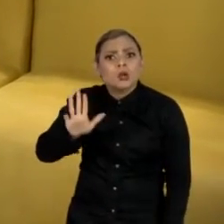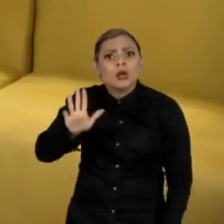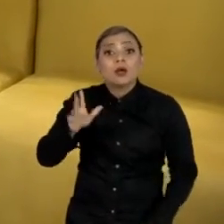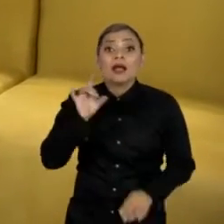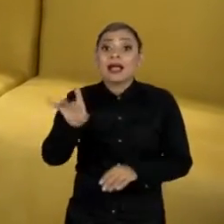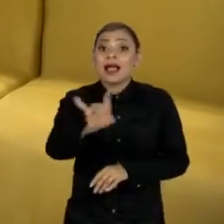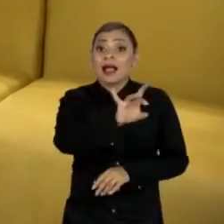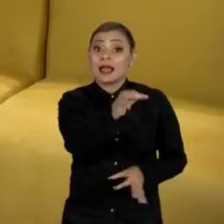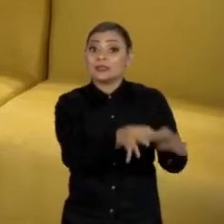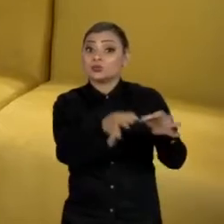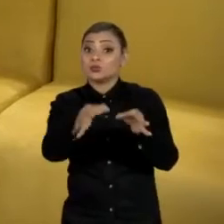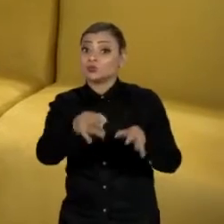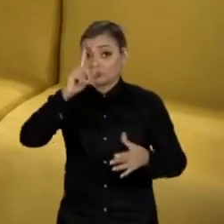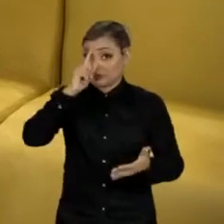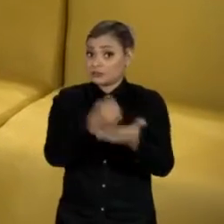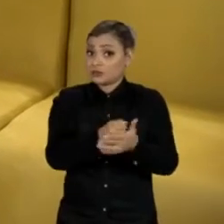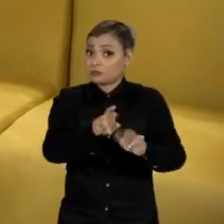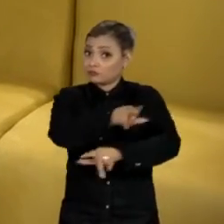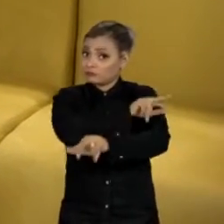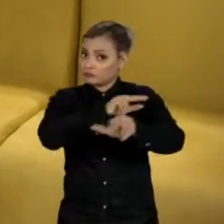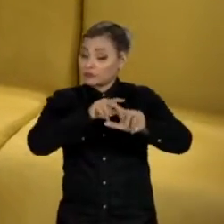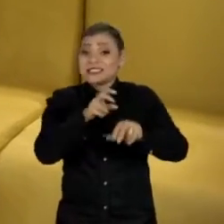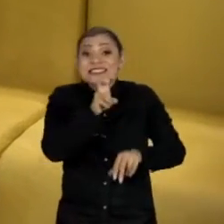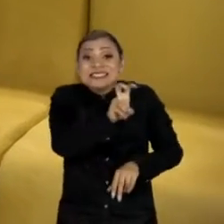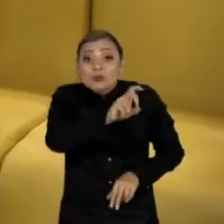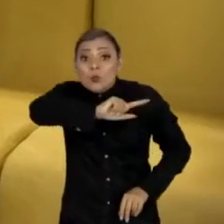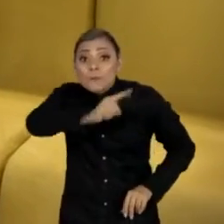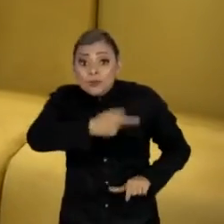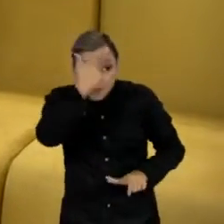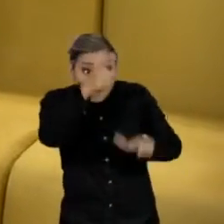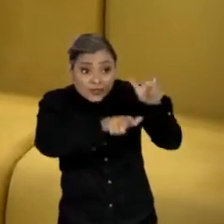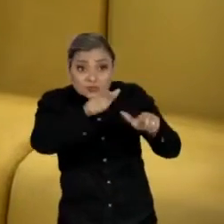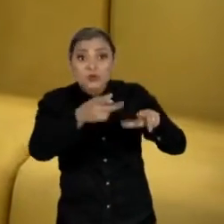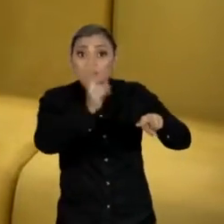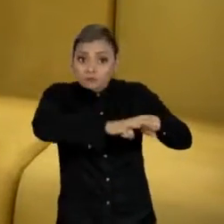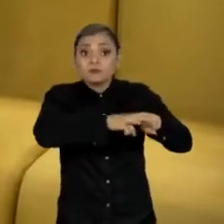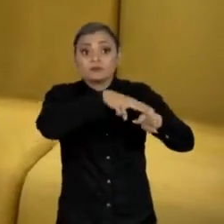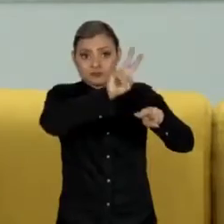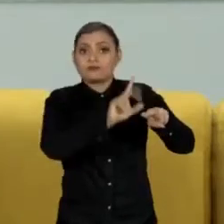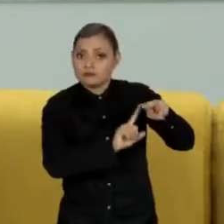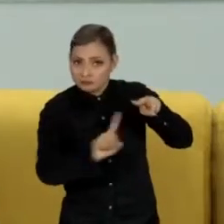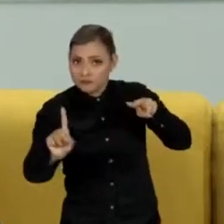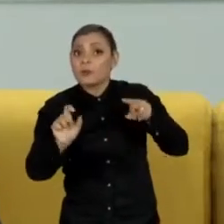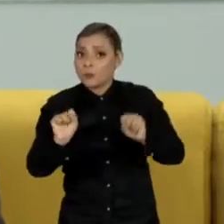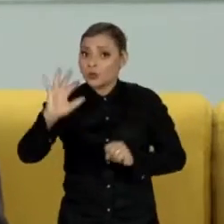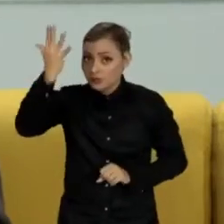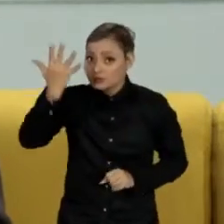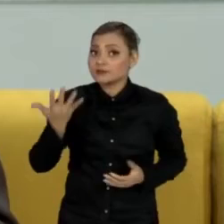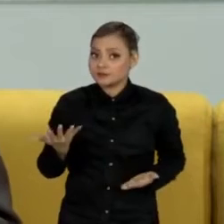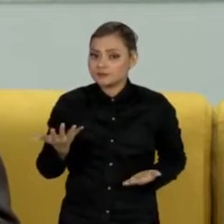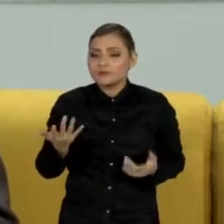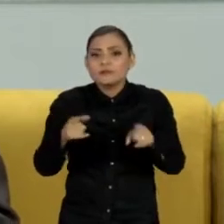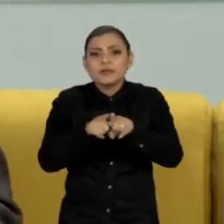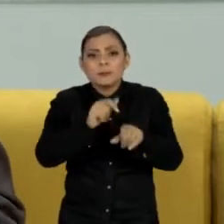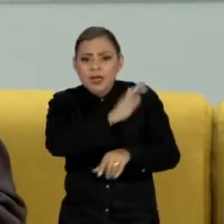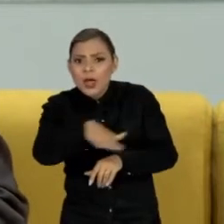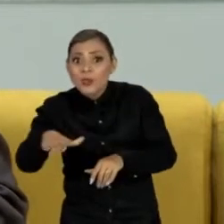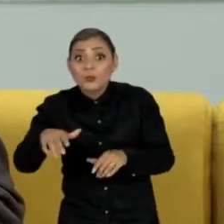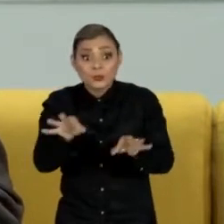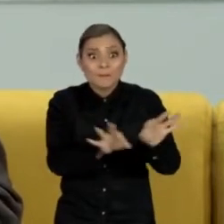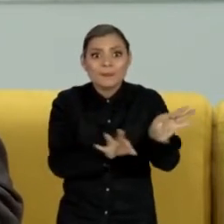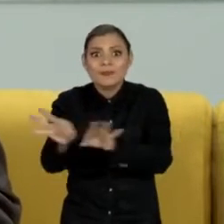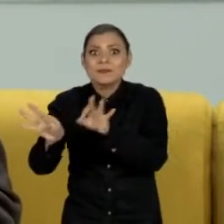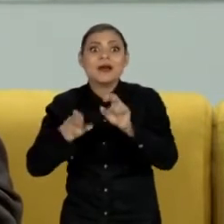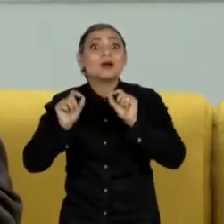juiz de execução penal. Quase 5 mil réus podem voltar a recorrer em liberdade. Milhares de estudantes em todo o país se